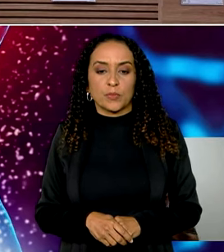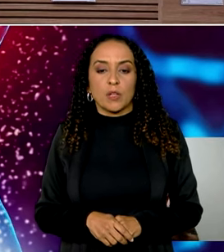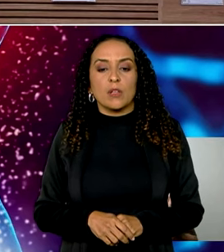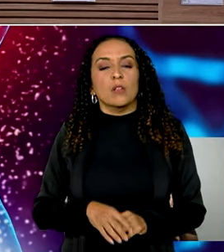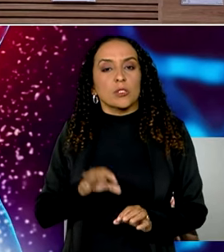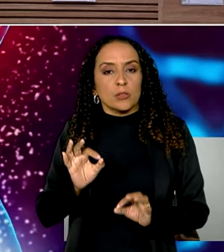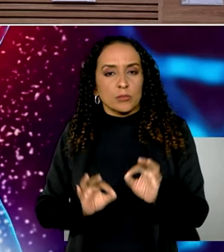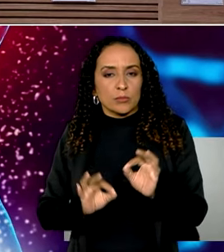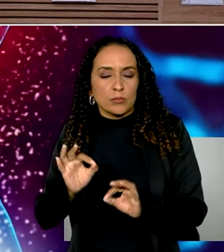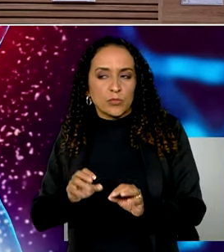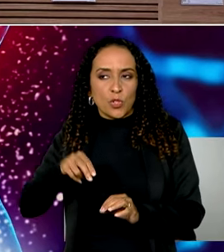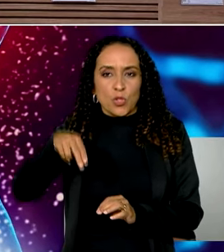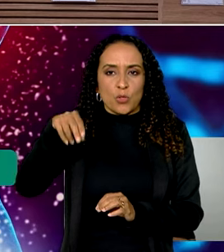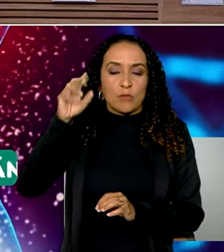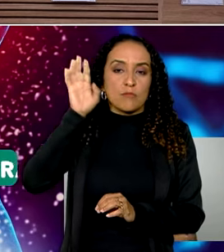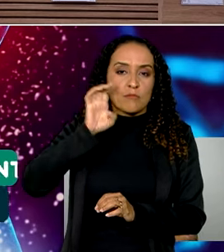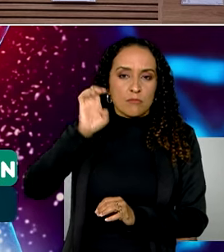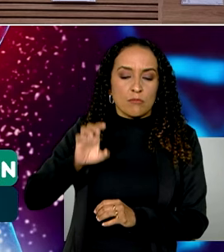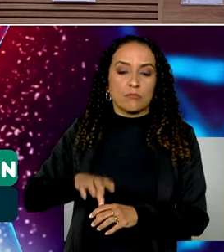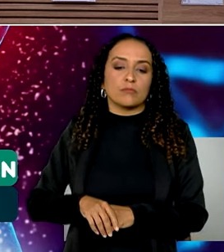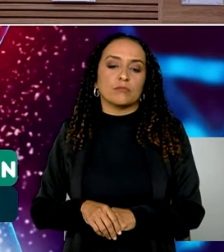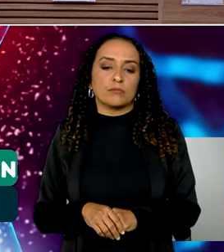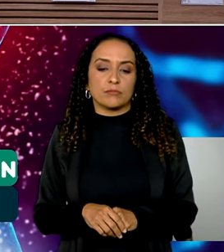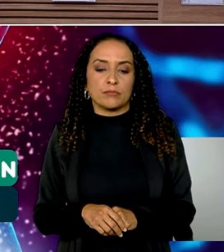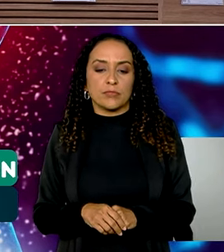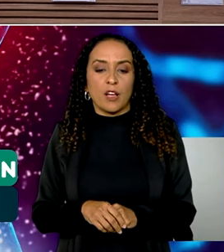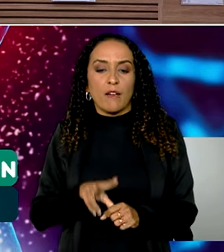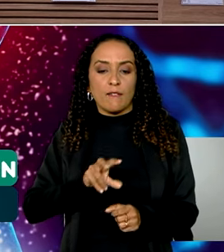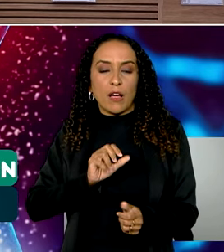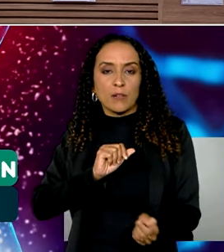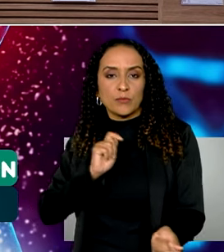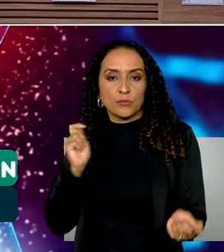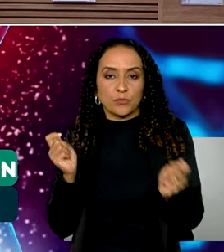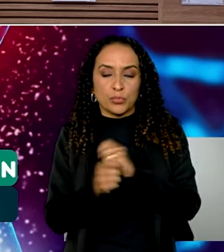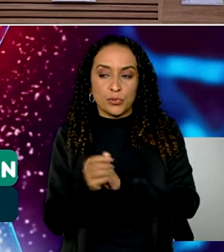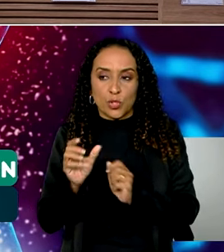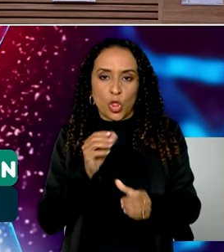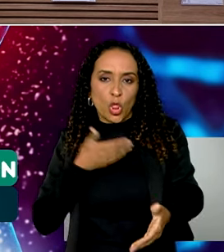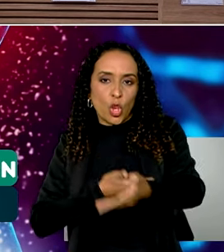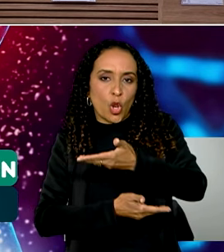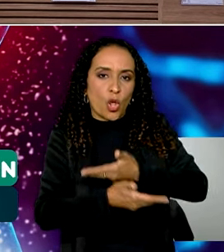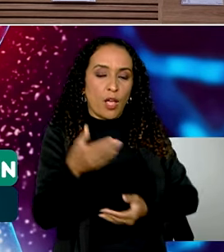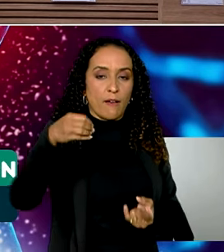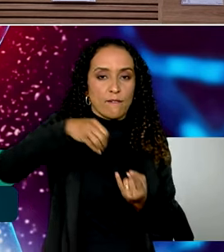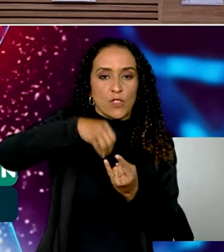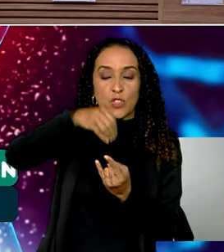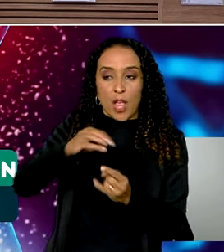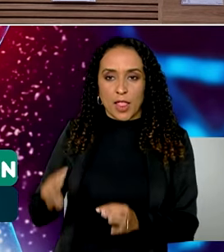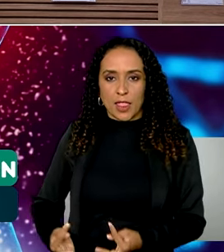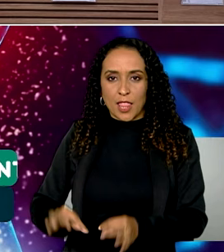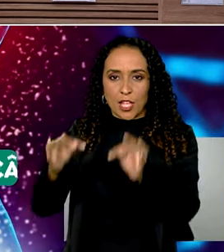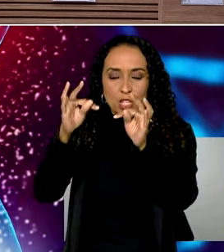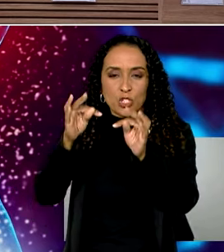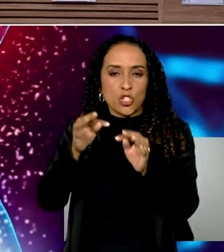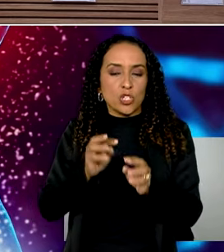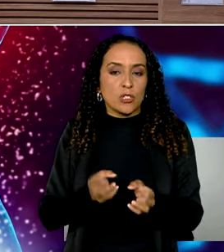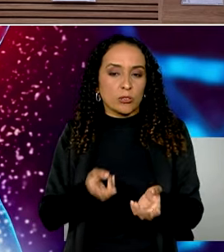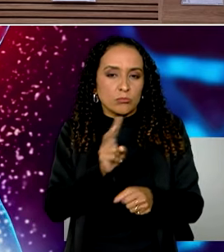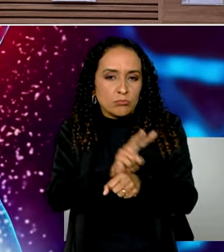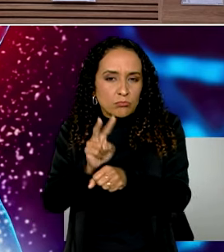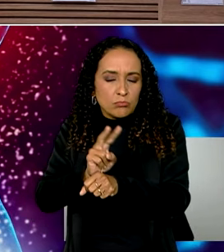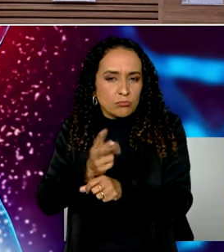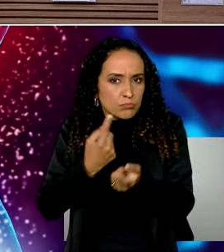organização norte-americana Karen Cross vai transferir para a Fiocruz a tecnologia de um tratamento